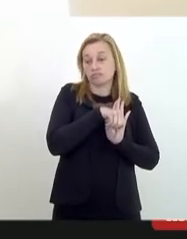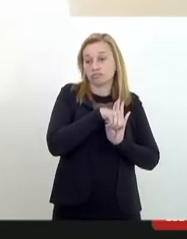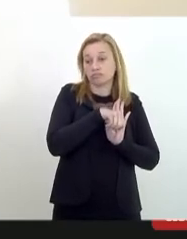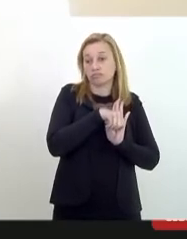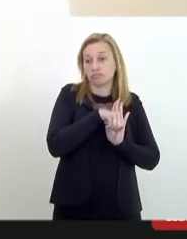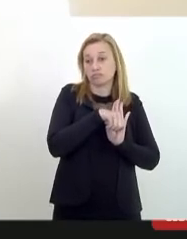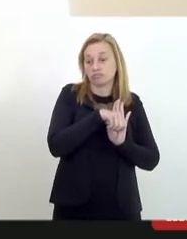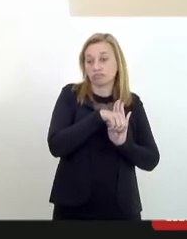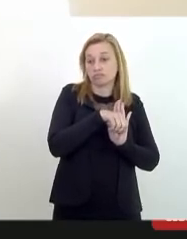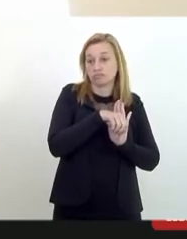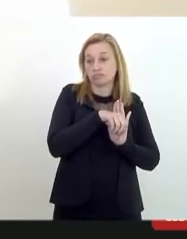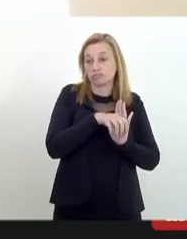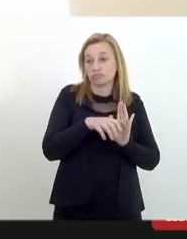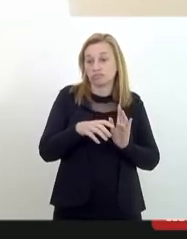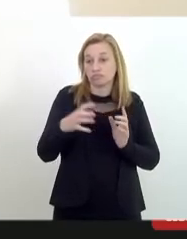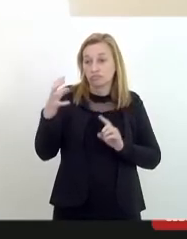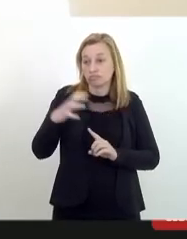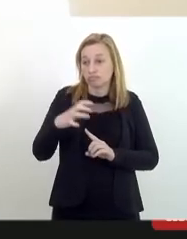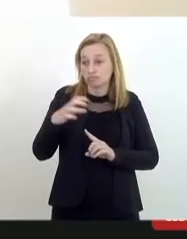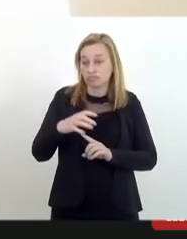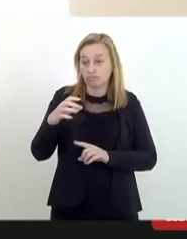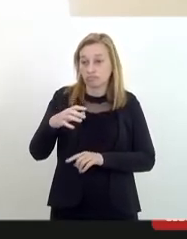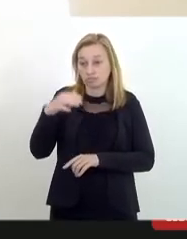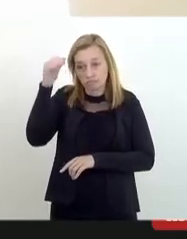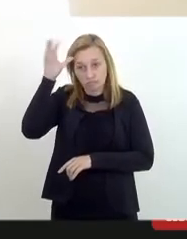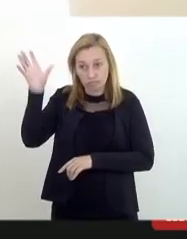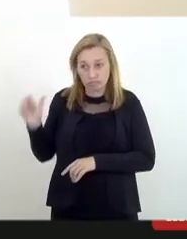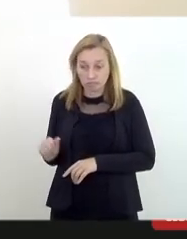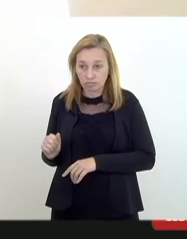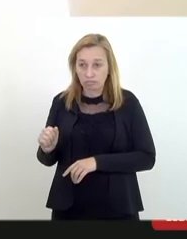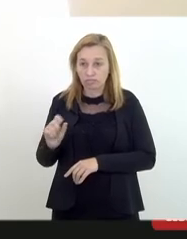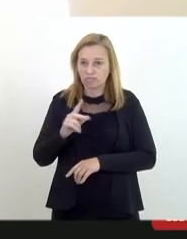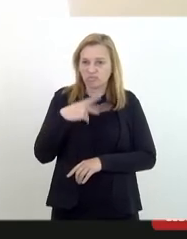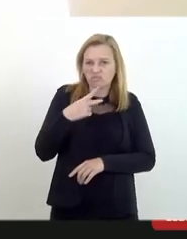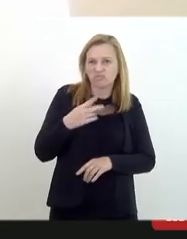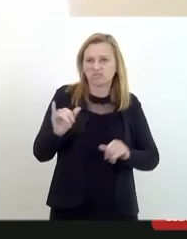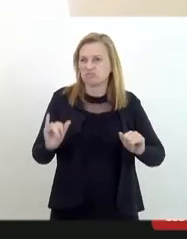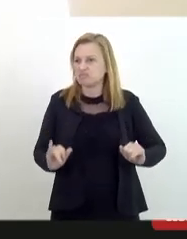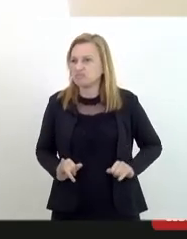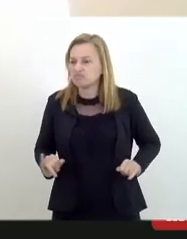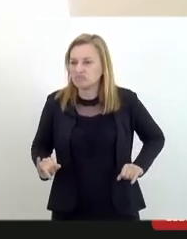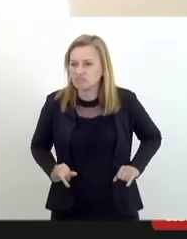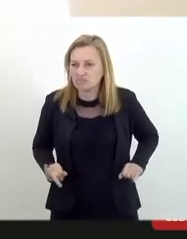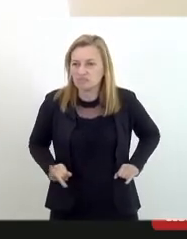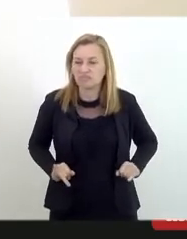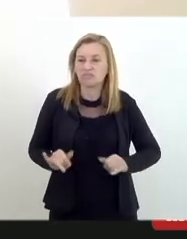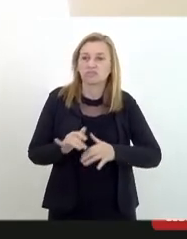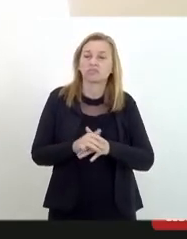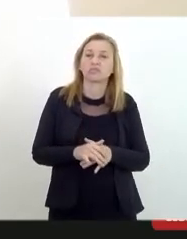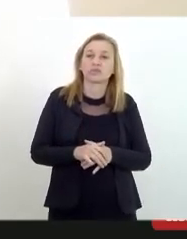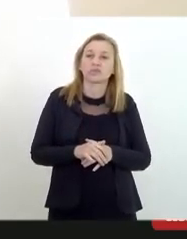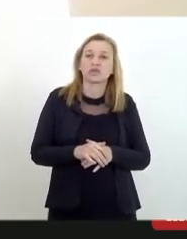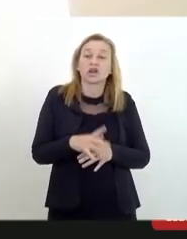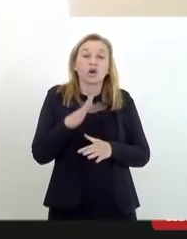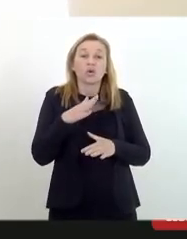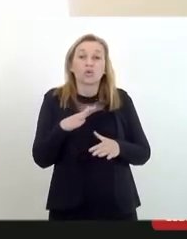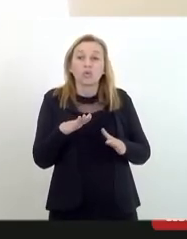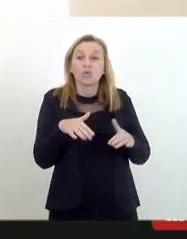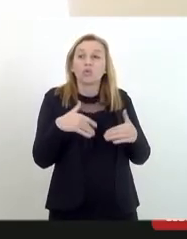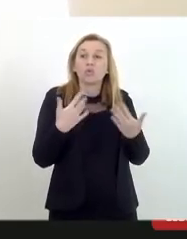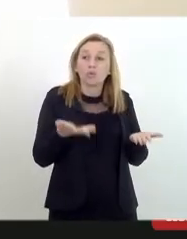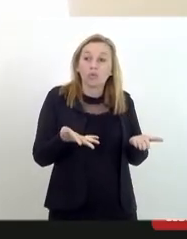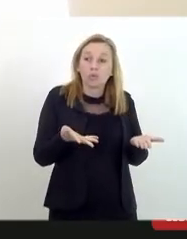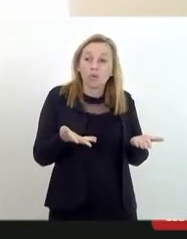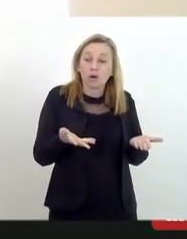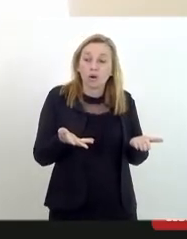africana não nos cabe aquilatar sofrimento não nos cabe aqui tentar vislumbrar qual é a vítima que sofre